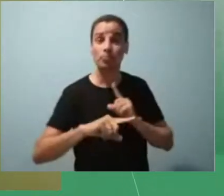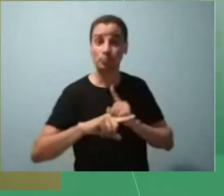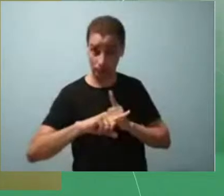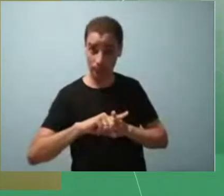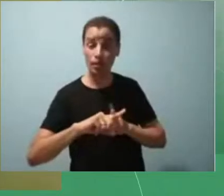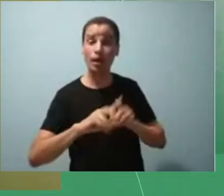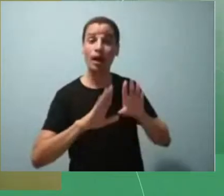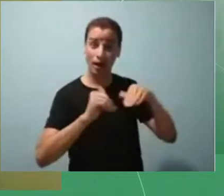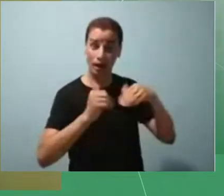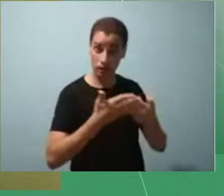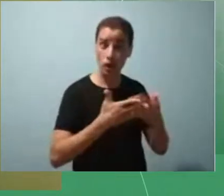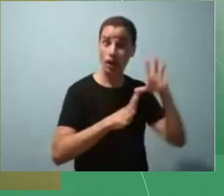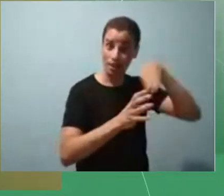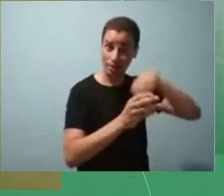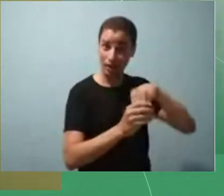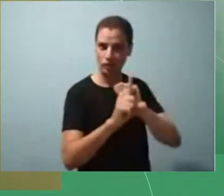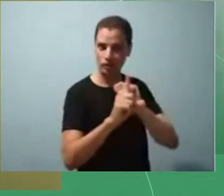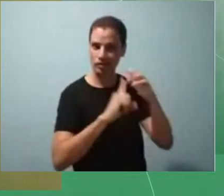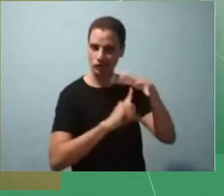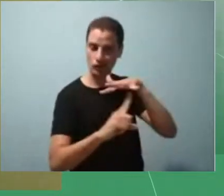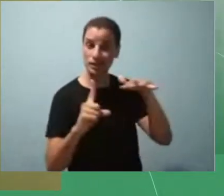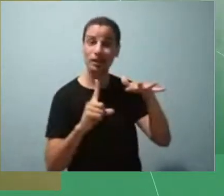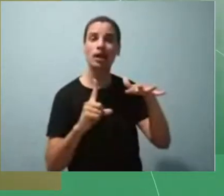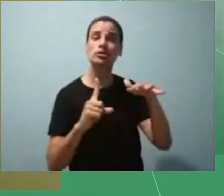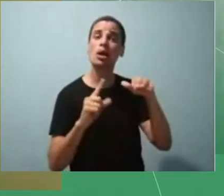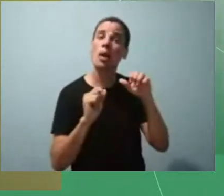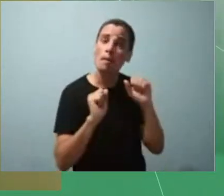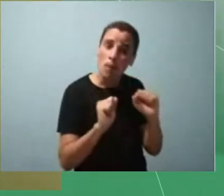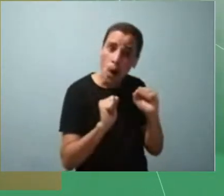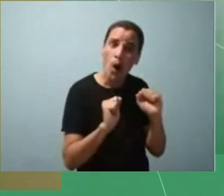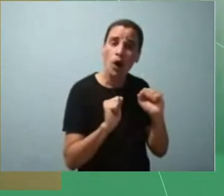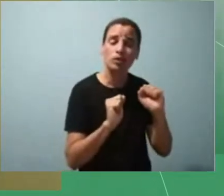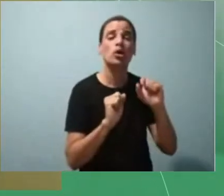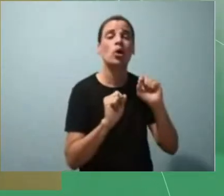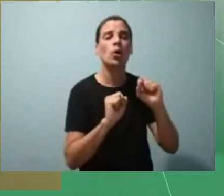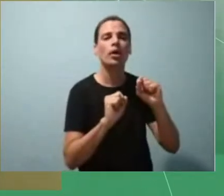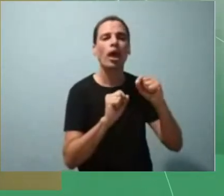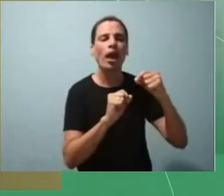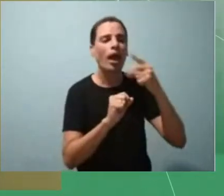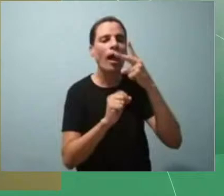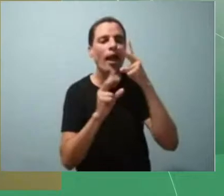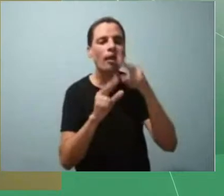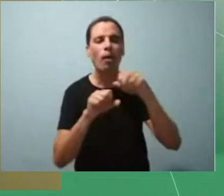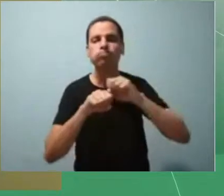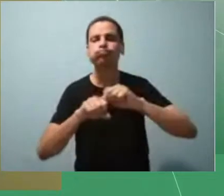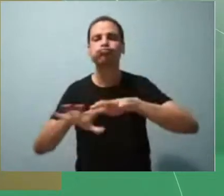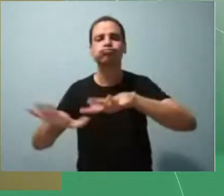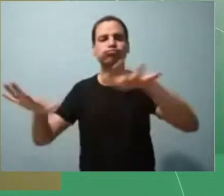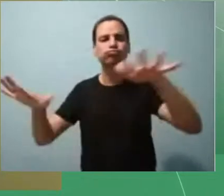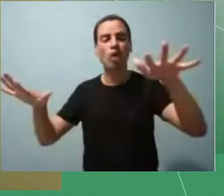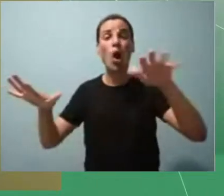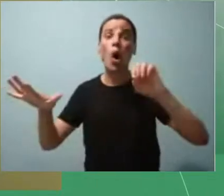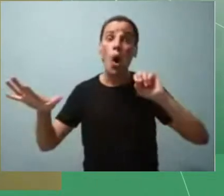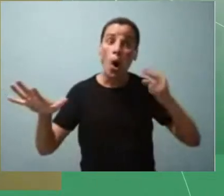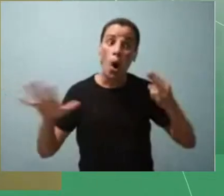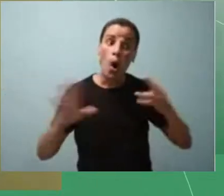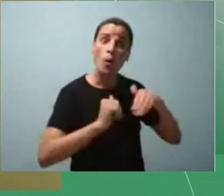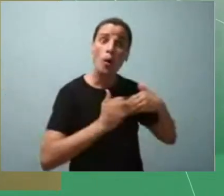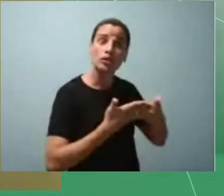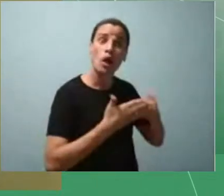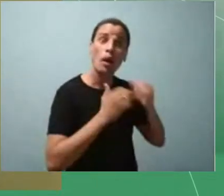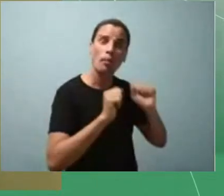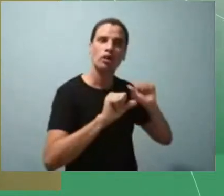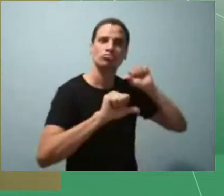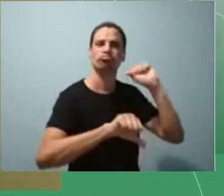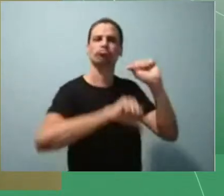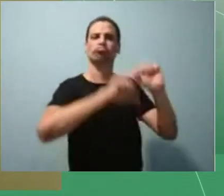estrutura da sociedade, ela pode reproduzir o que a gente já tem, ou ela pode transformar. E aí, a minha curiosidade